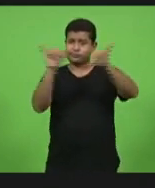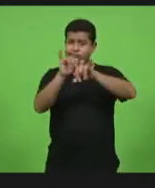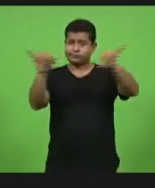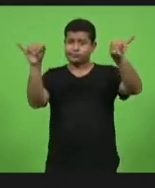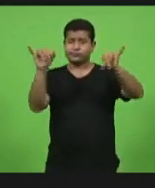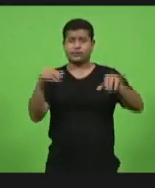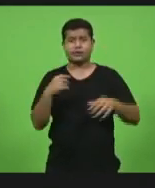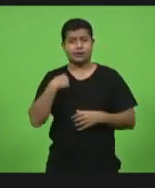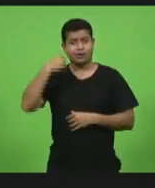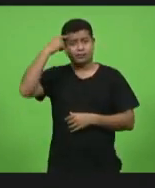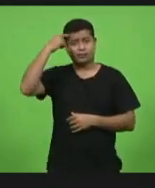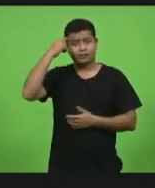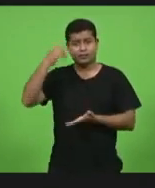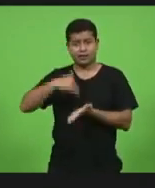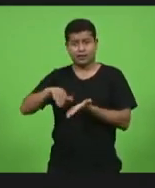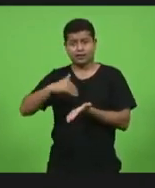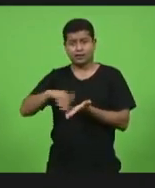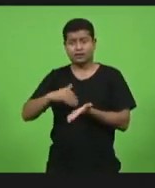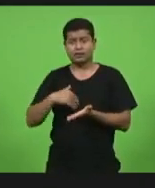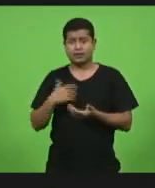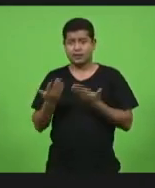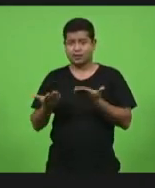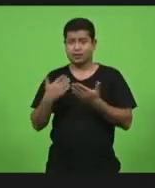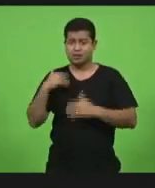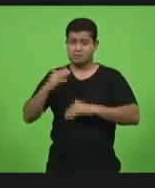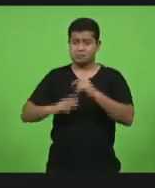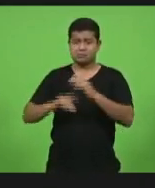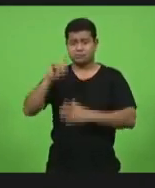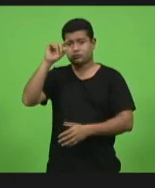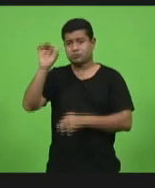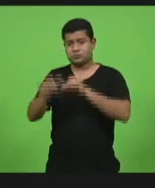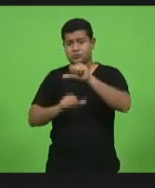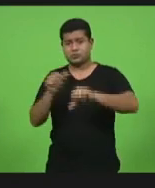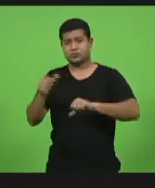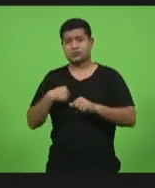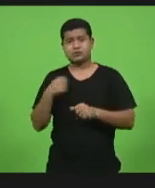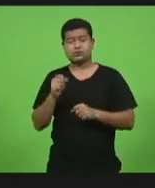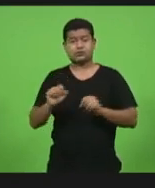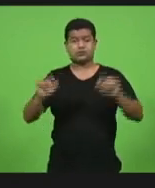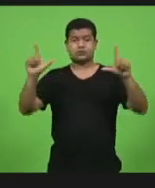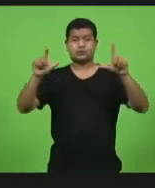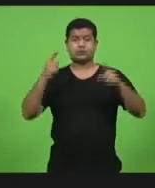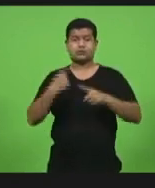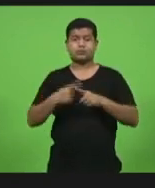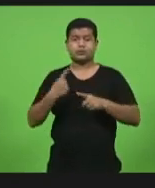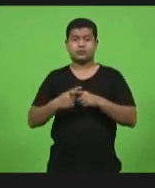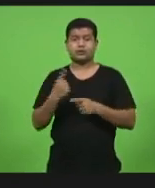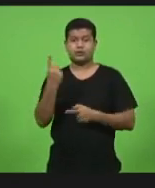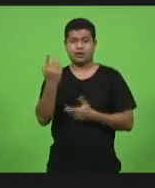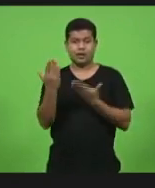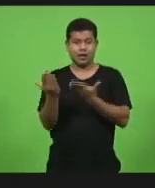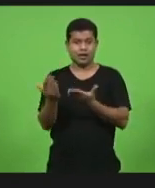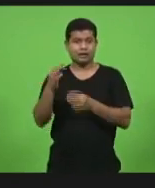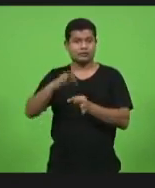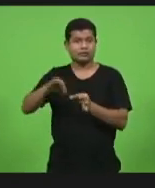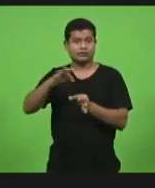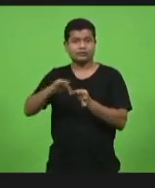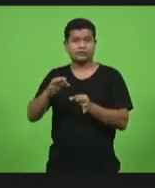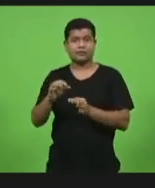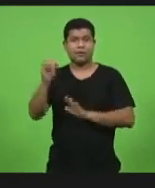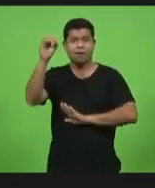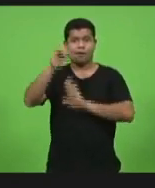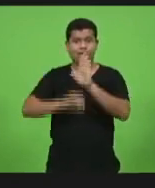Secretaria iria tomar alguma atitude não tomou só fazer esse alerta porque um órgão oficial um site oficial uma